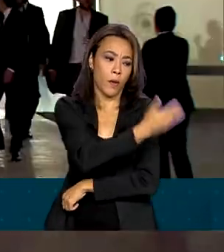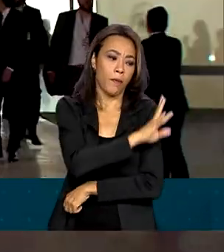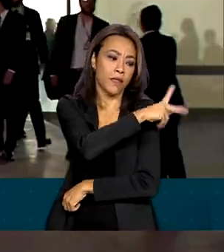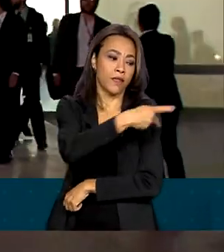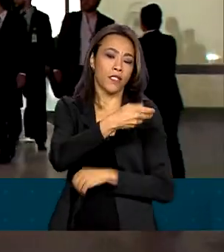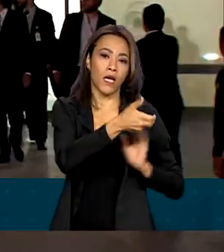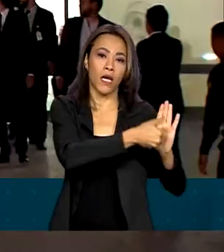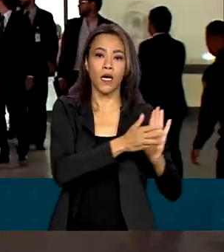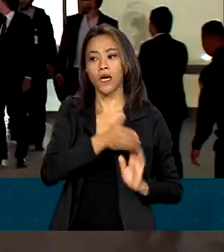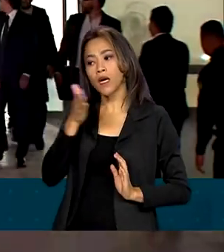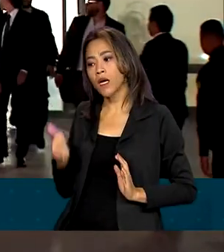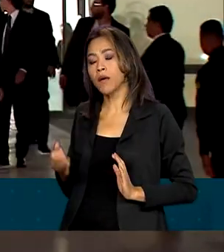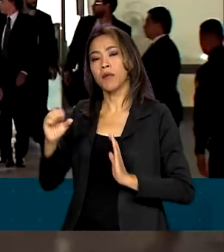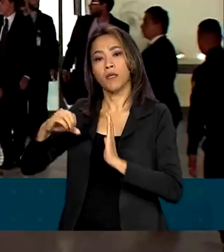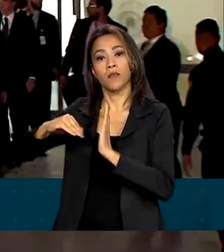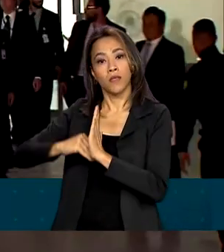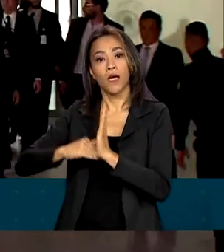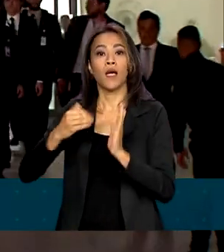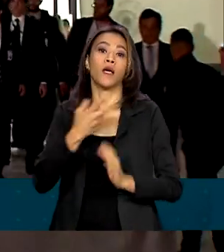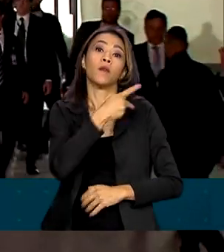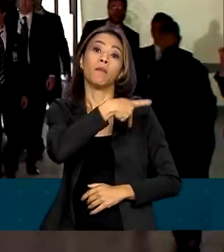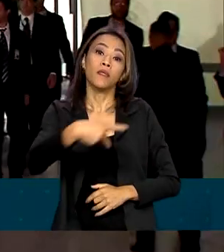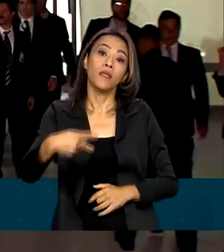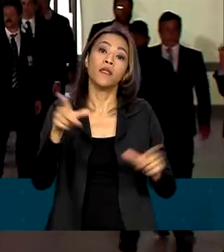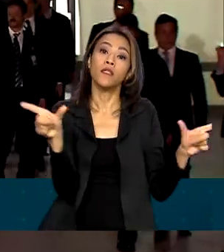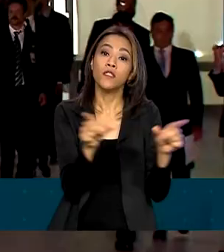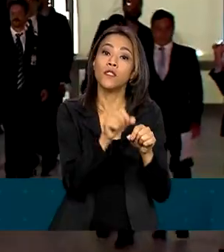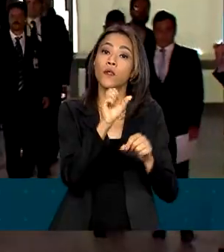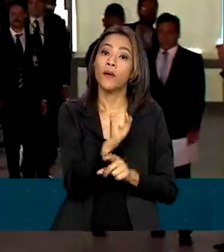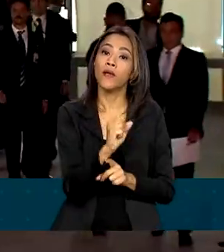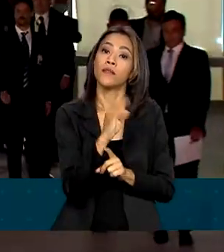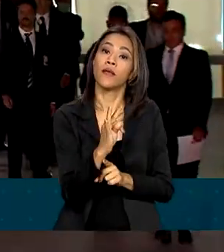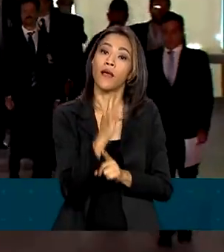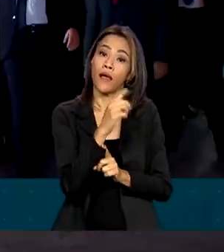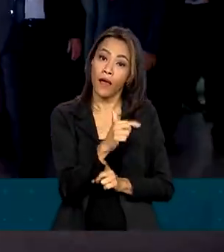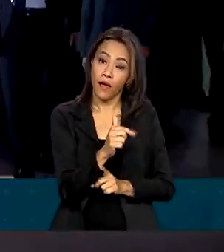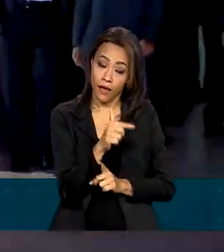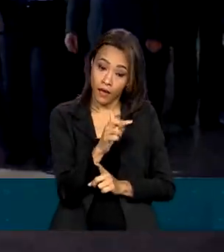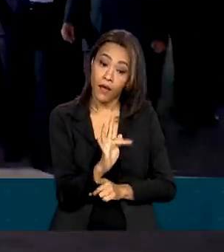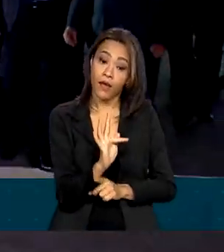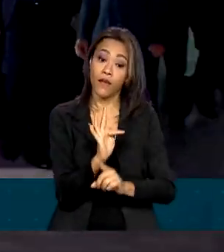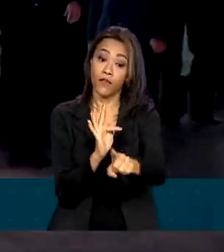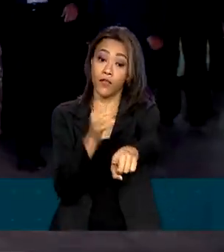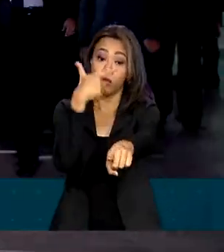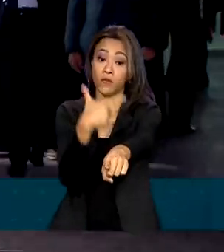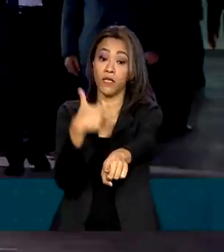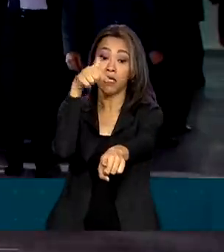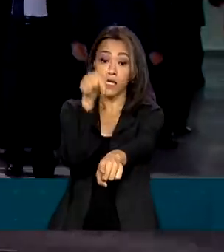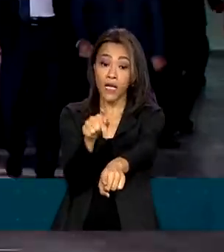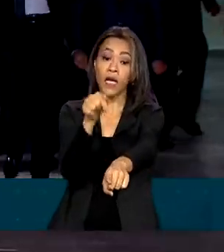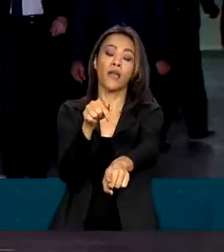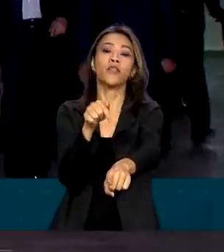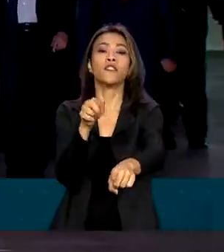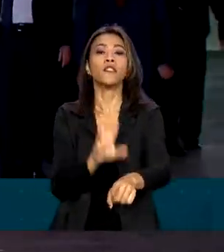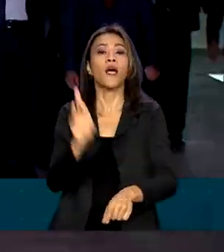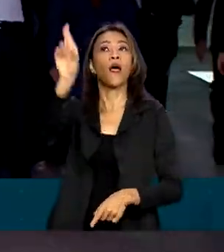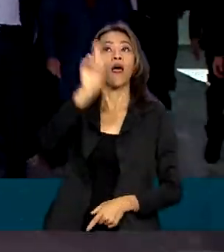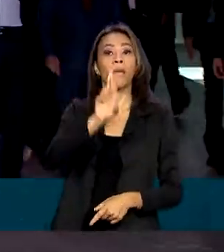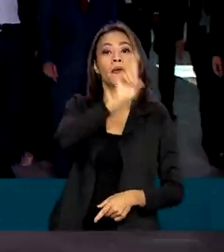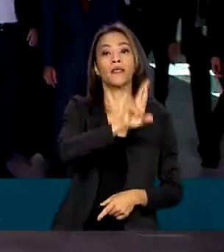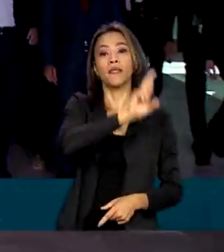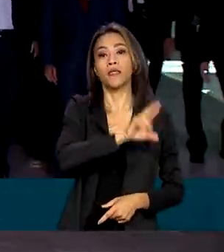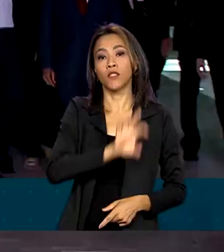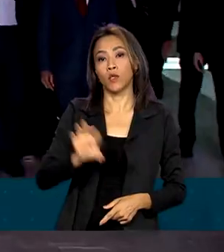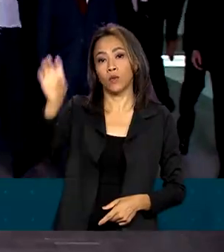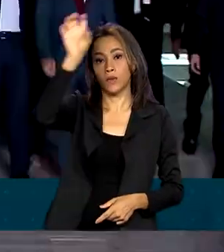Senado, da presidente do STF e dos 27 representantes das unidades federativas, né? Em um ato